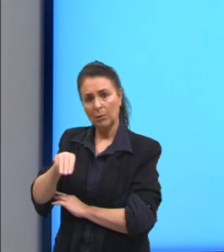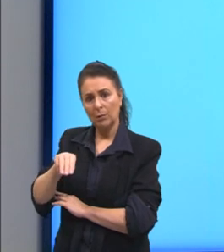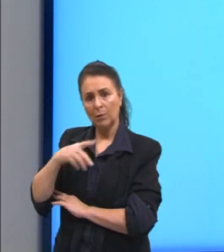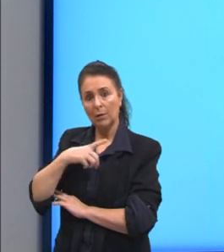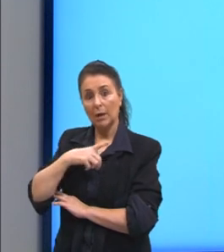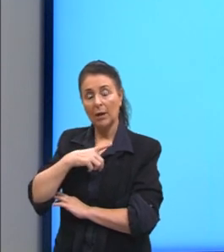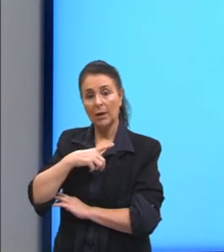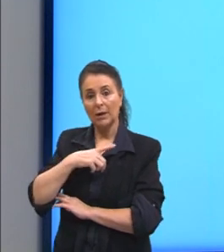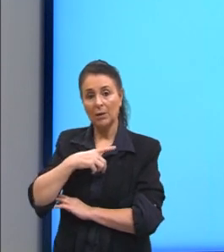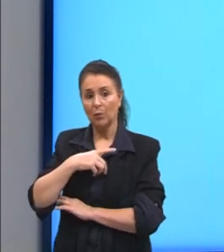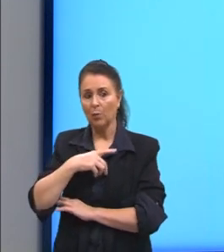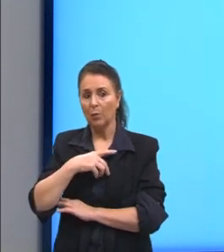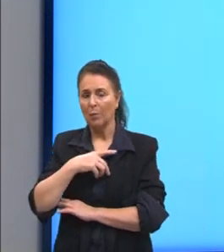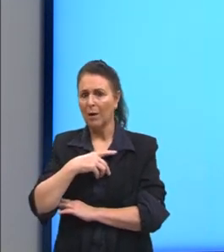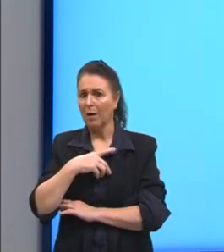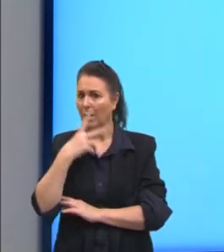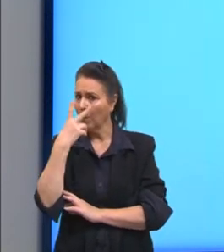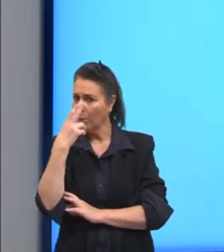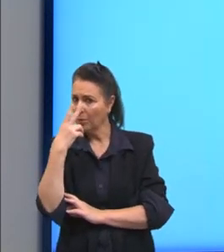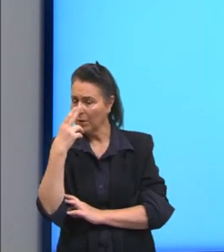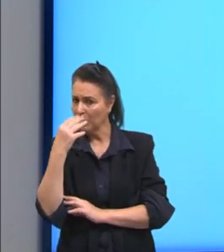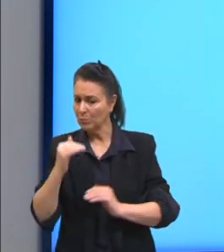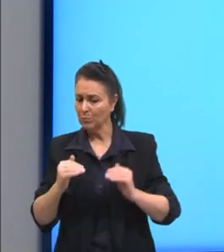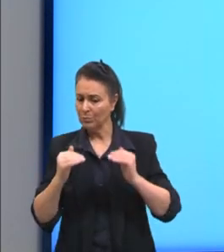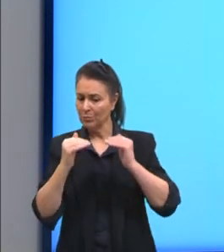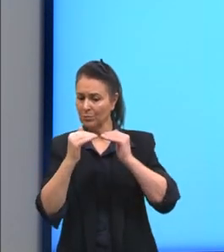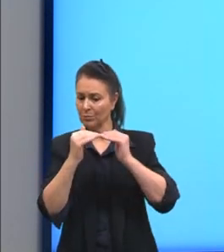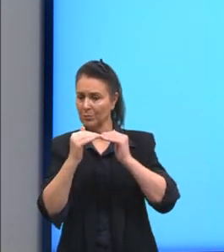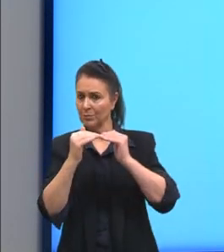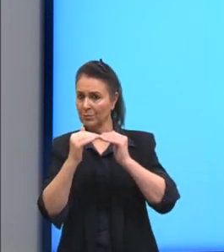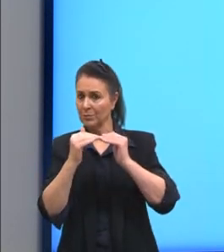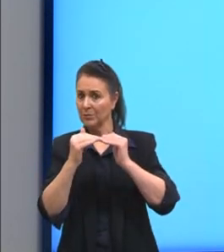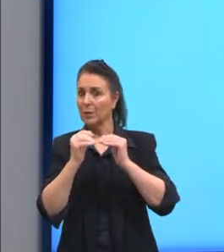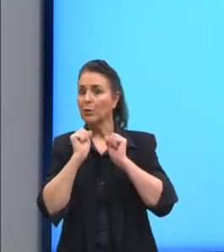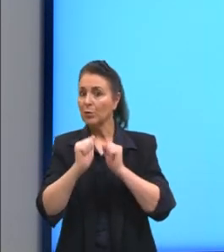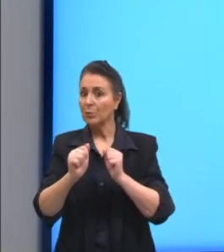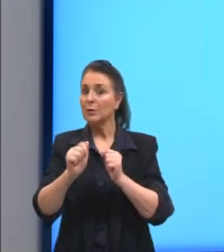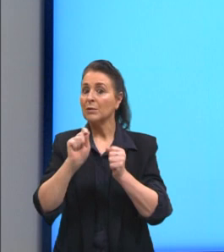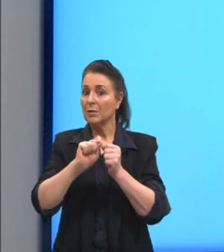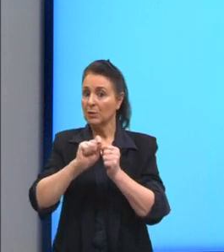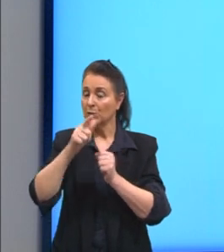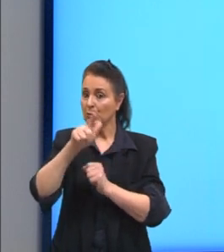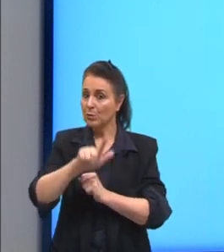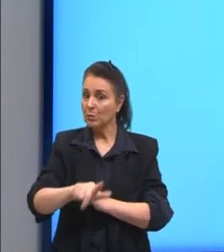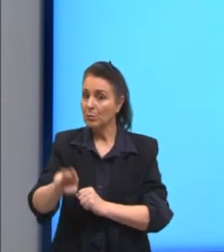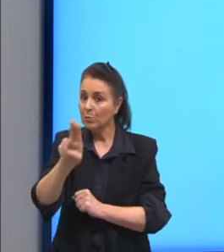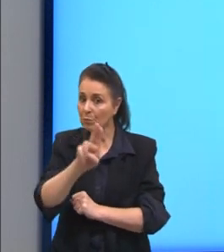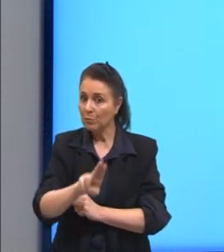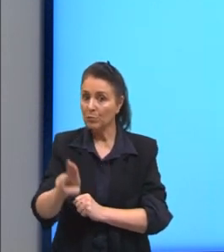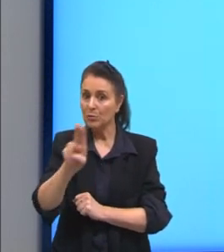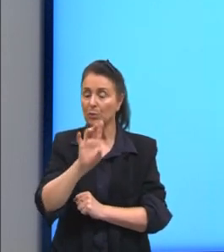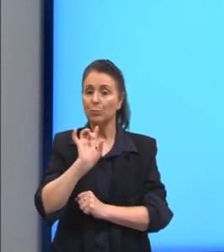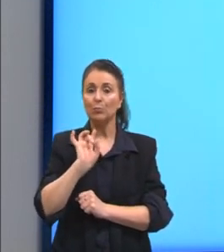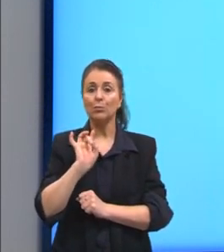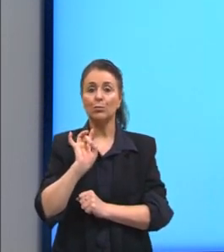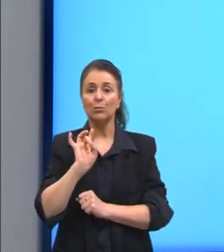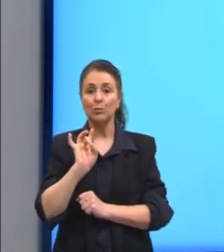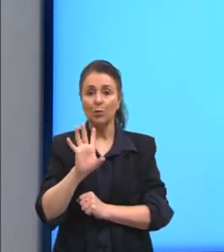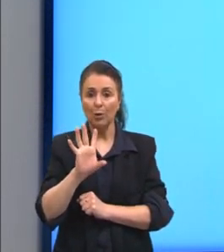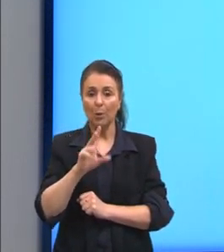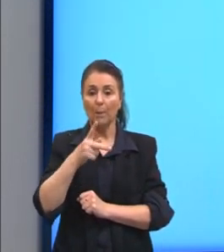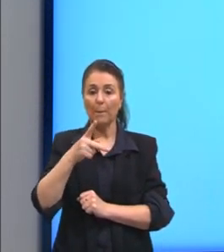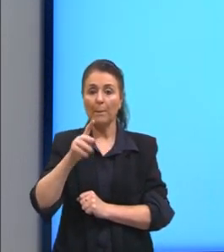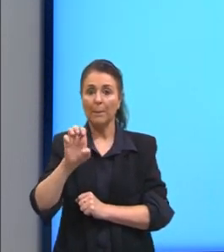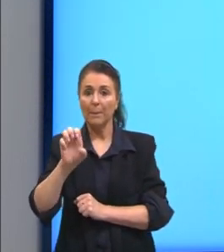temos uma igualdade, certo? Então, nós podemos reescrever isto utilizando somente a unidade ali de